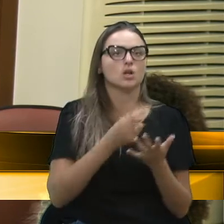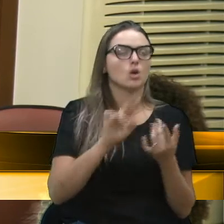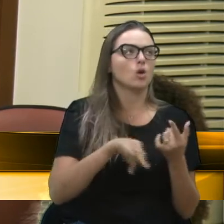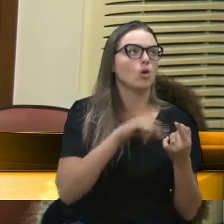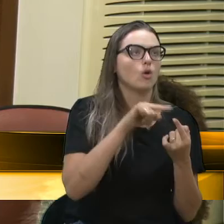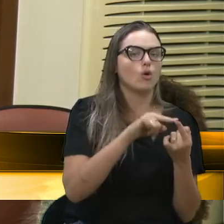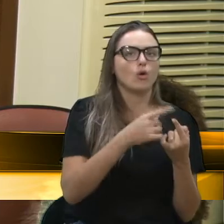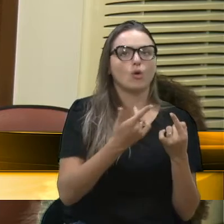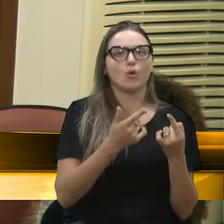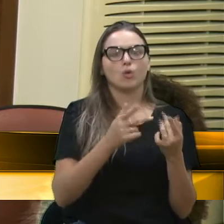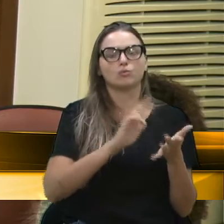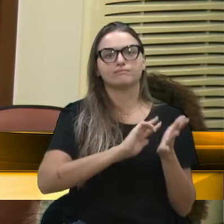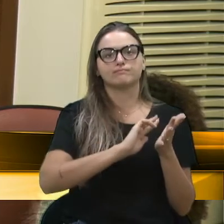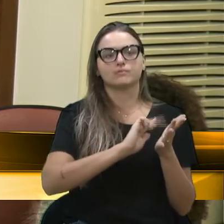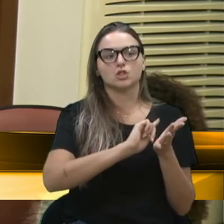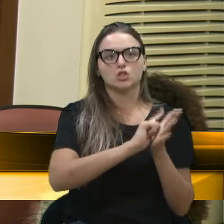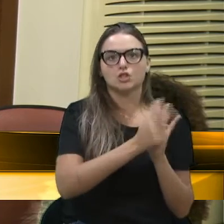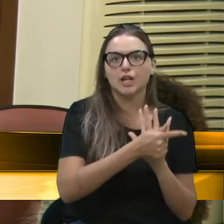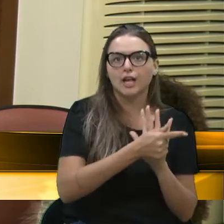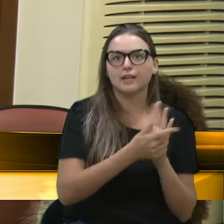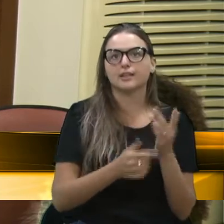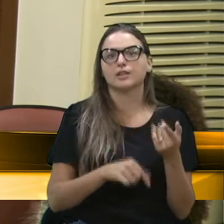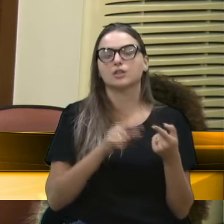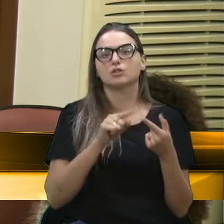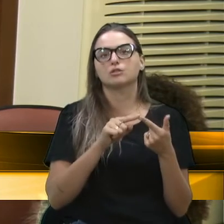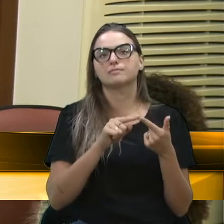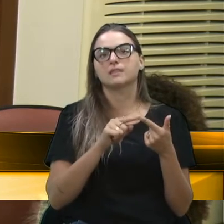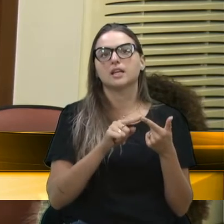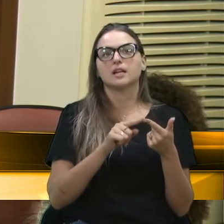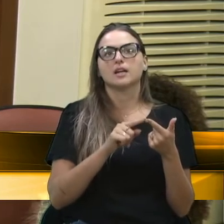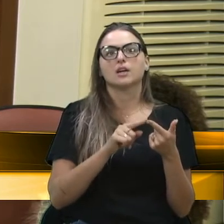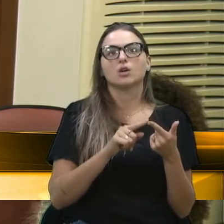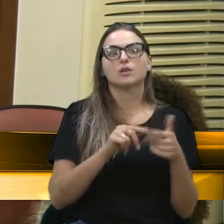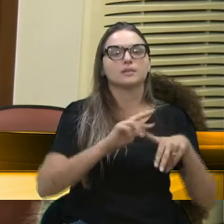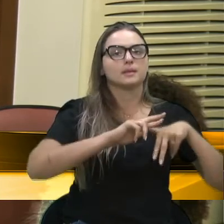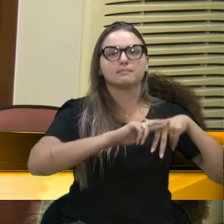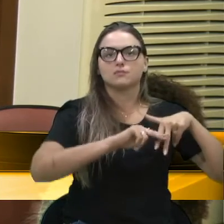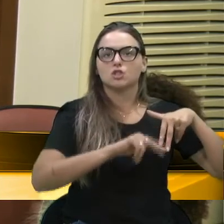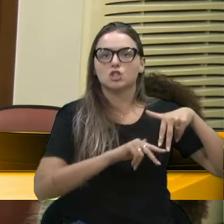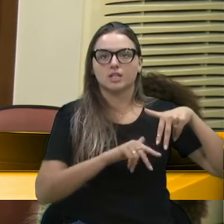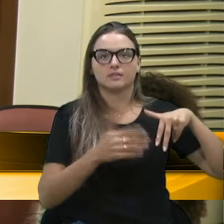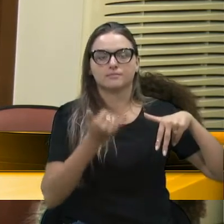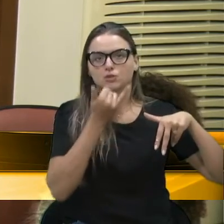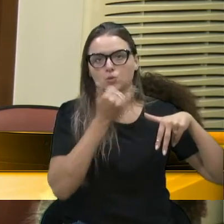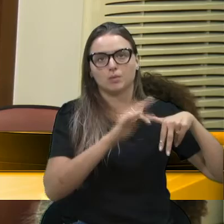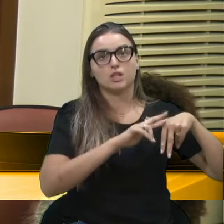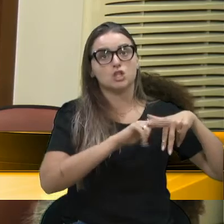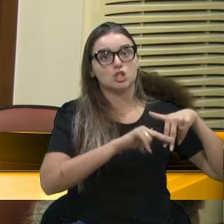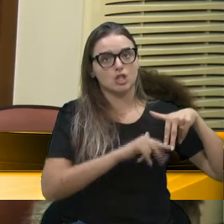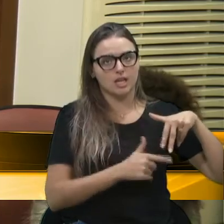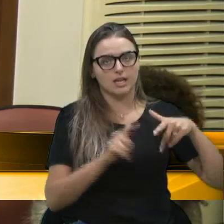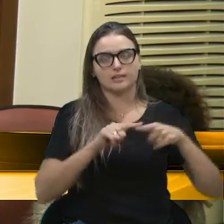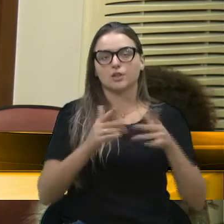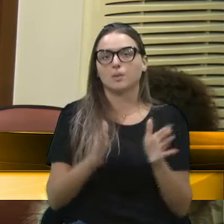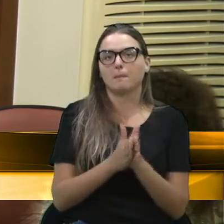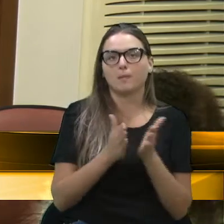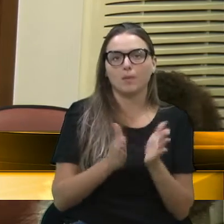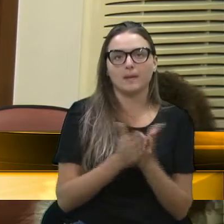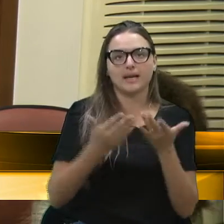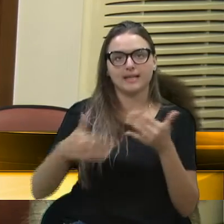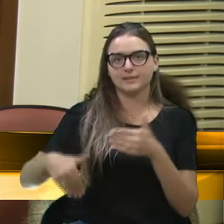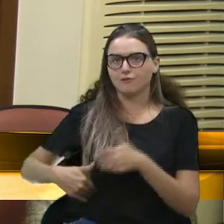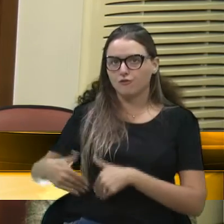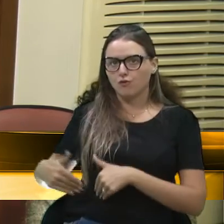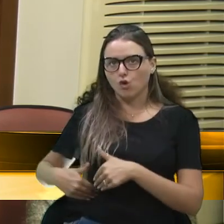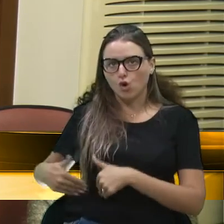questões de gênero, seja por questões de raça, seja por diversas questões, pobreza, a fome, ela é